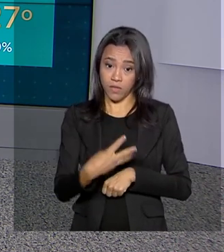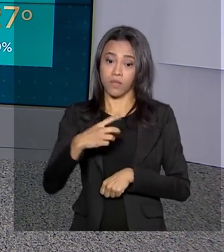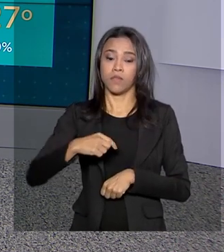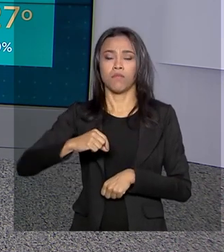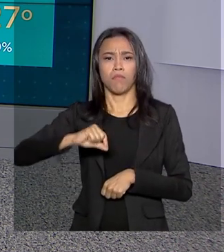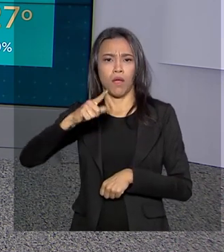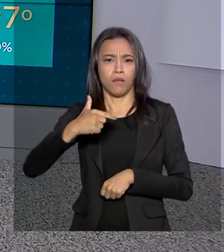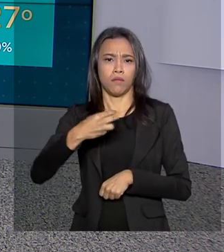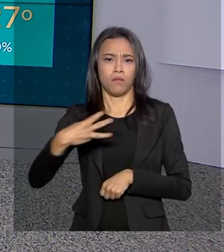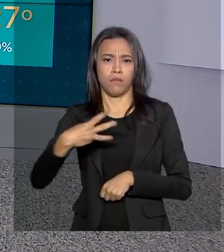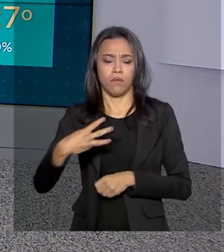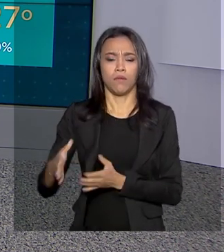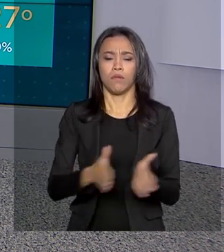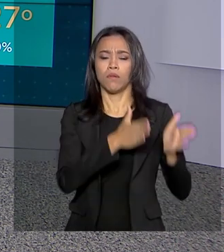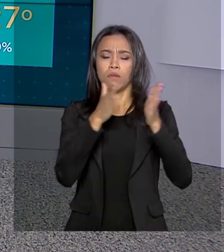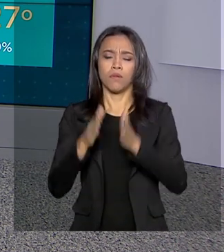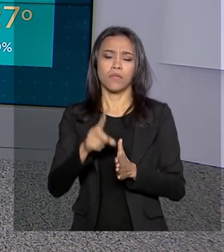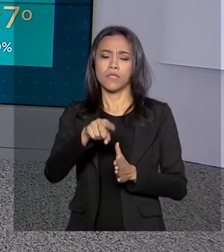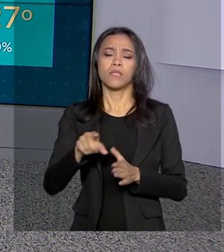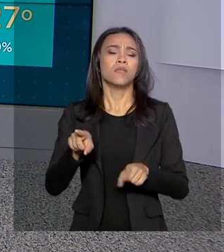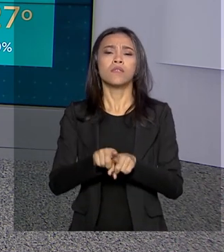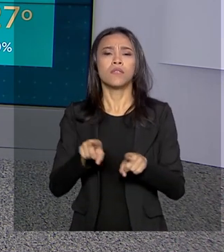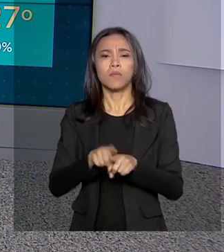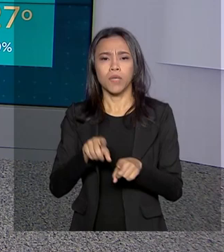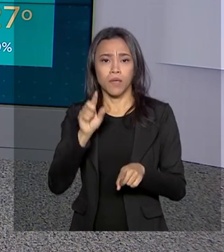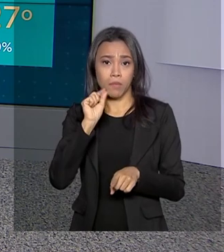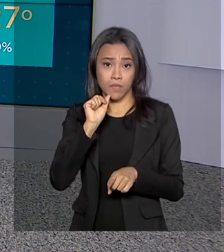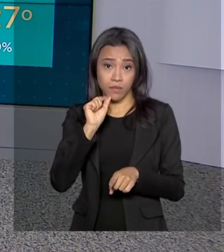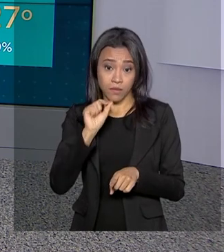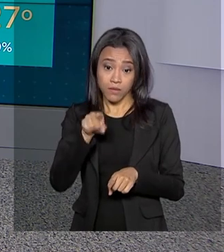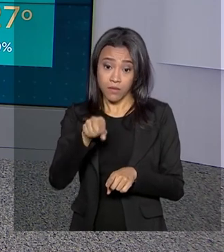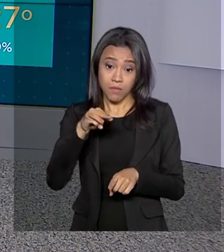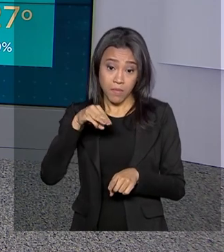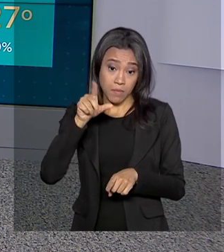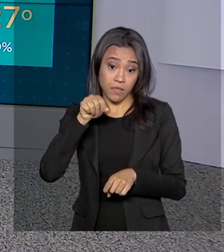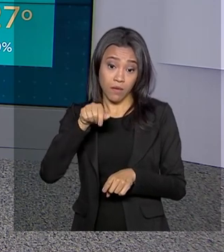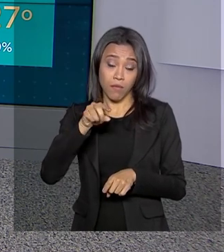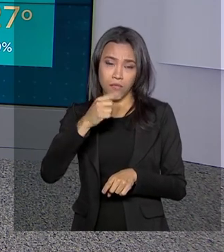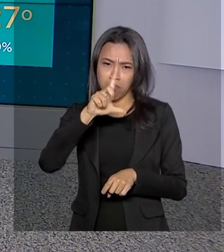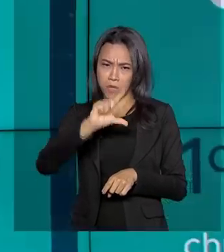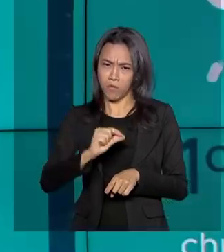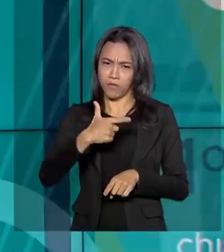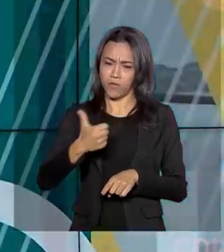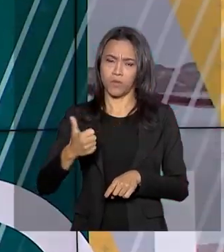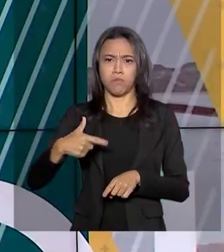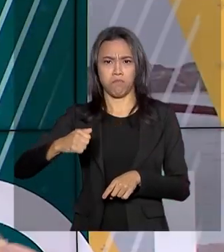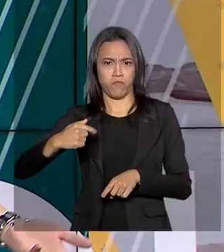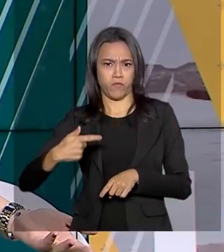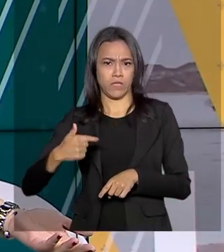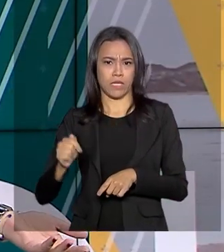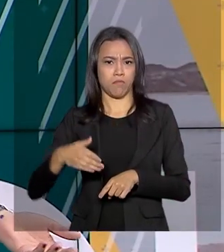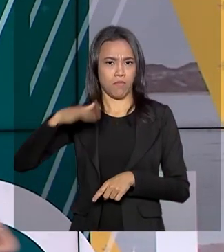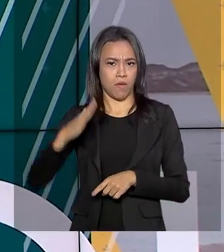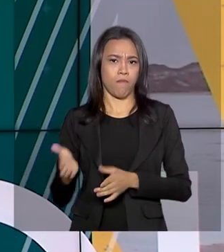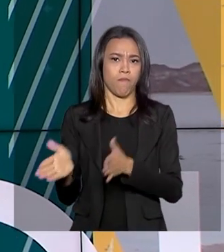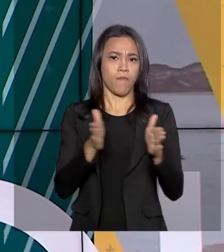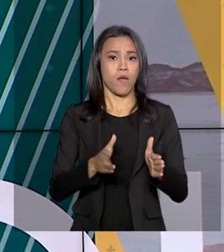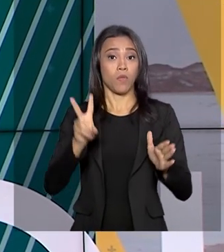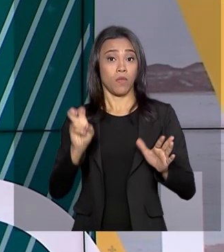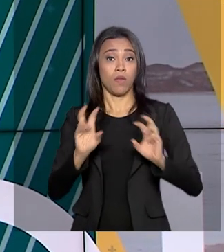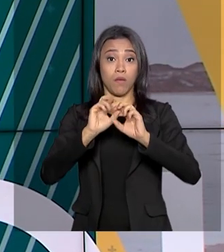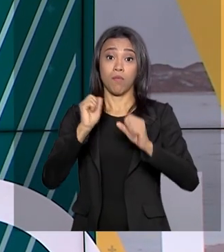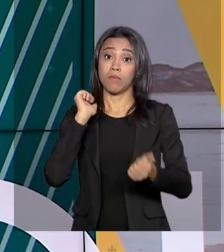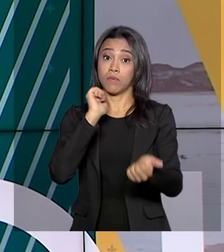graus. E em Maceió, mínima de 21 graus, máxima de 27 graus. E o assunto agora é